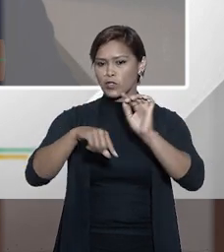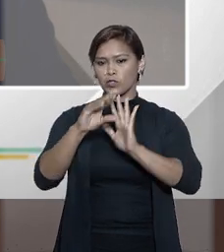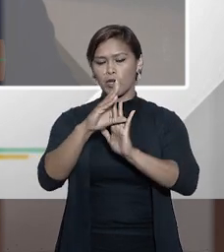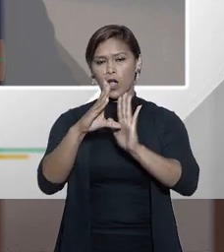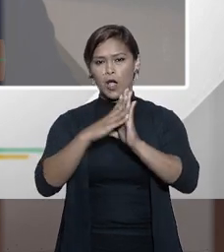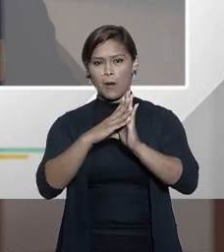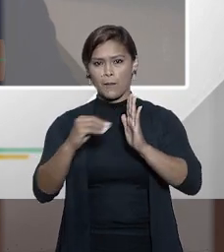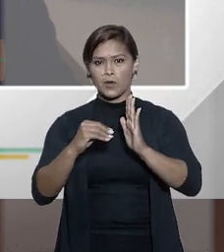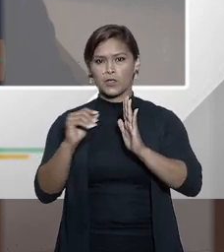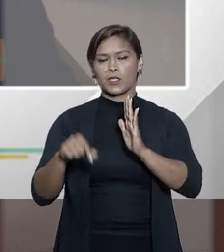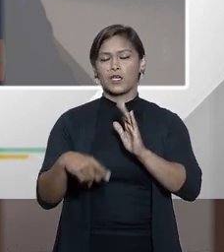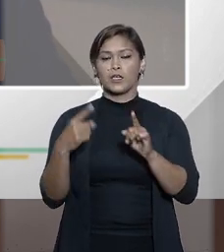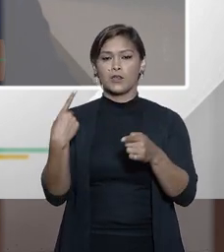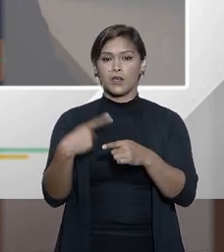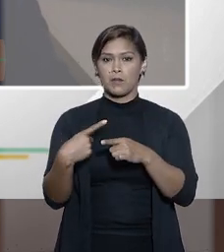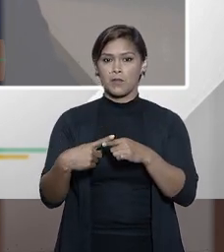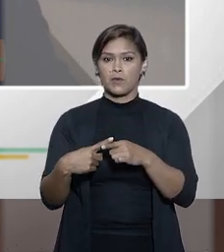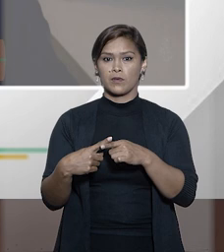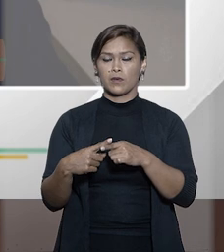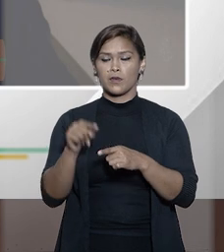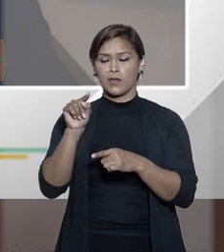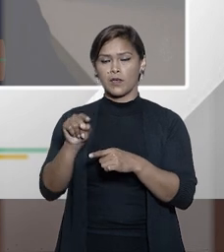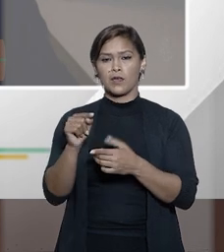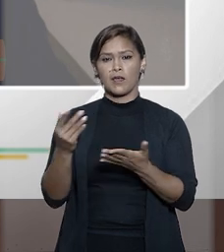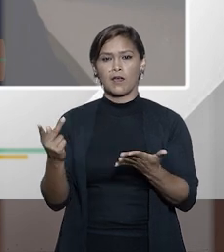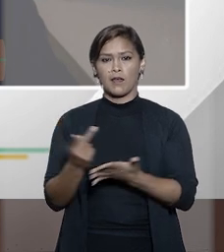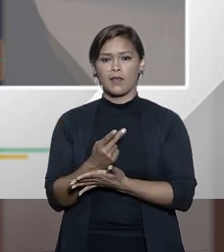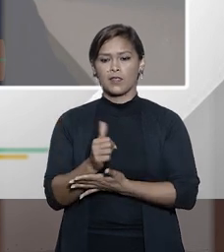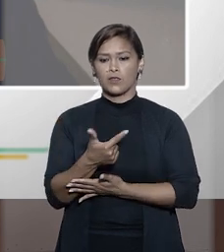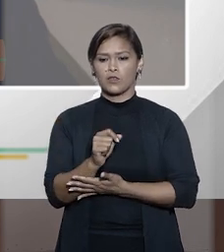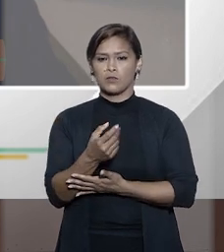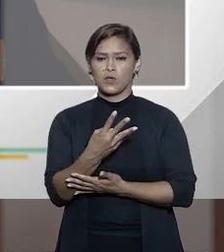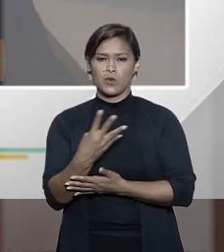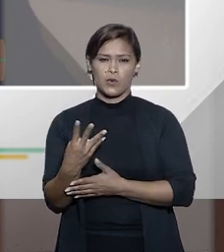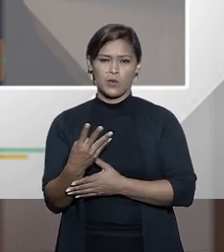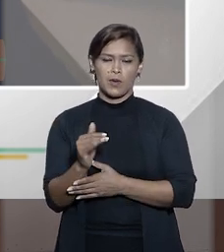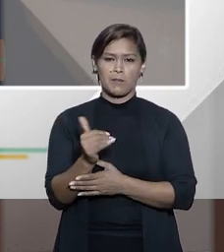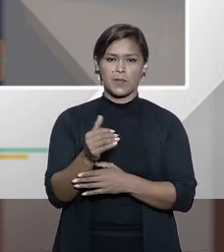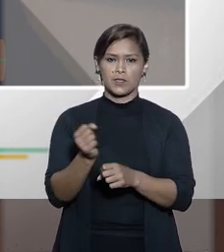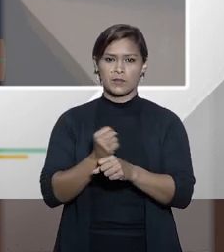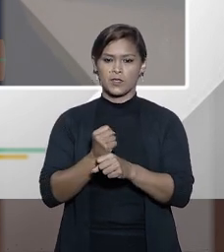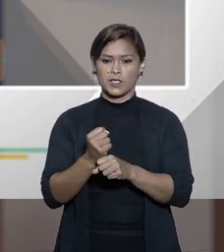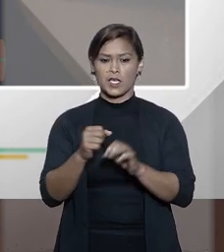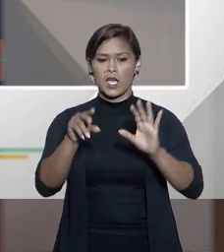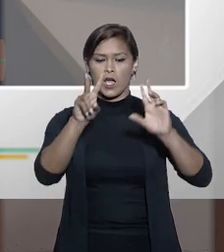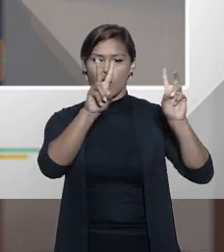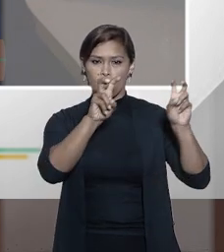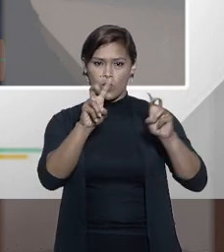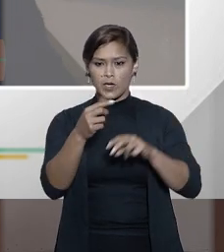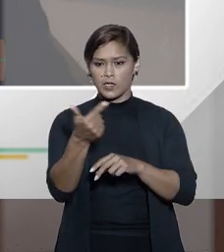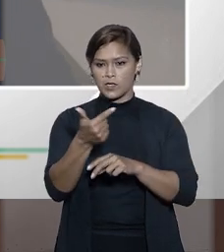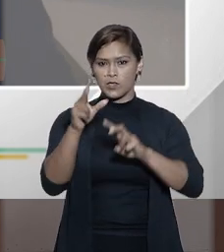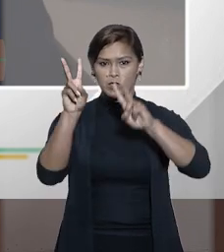nosso modelo, é inegável que até 2004, quando essas matérias, essas duas matérias estavam